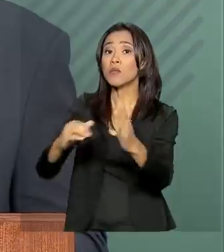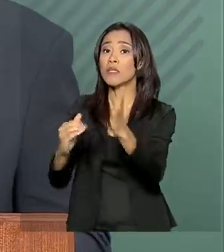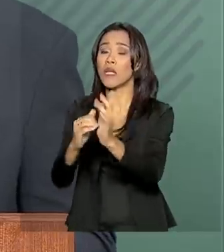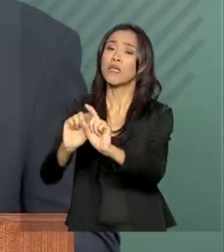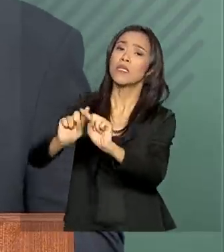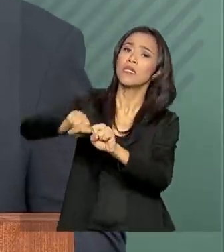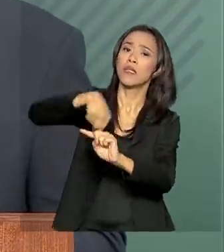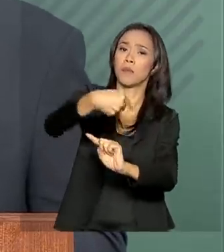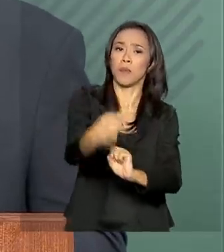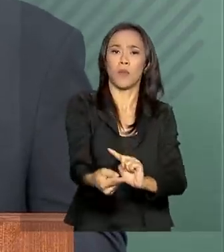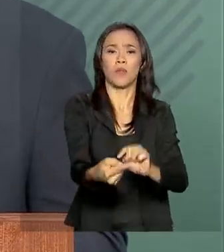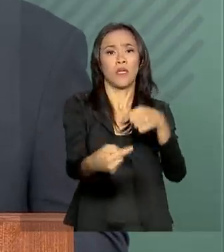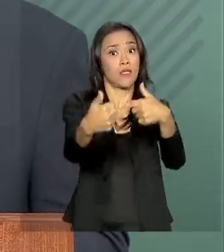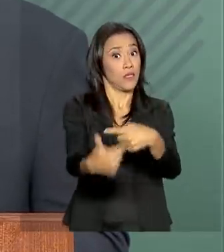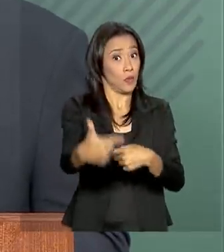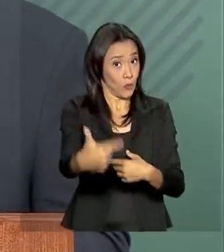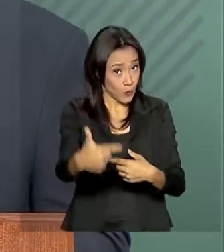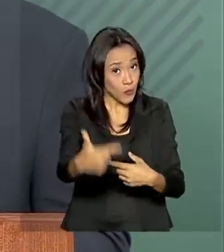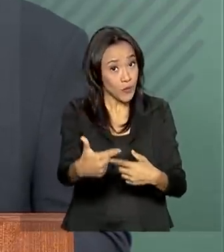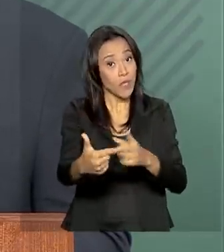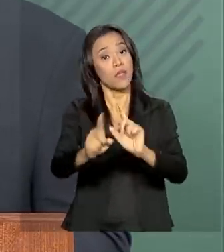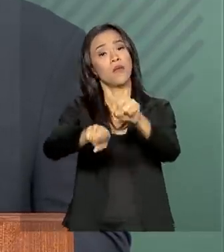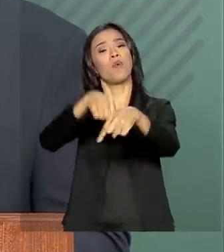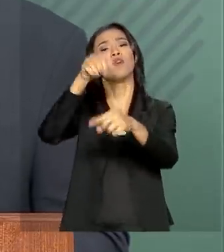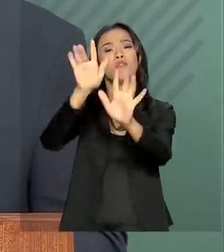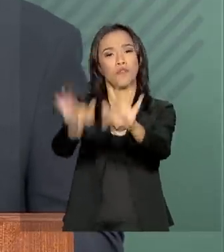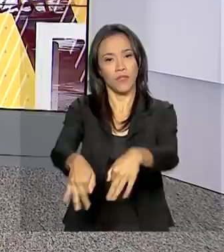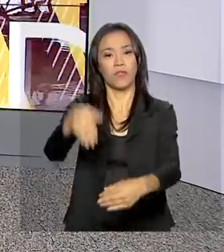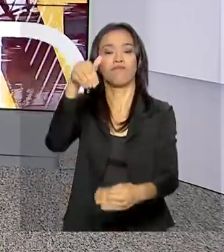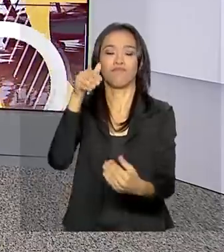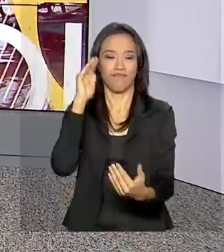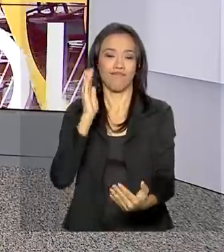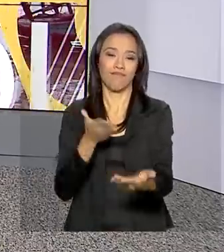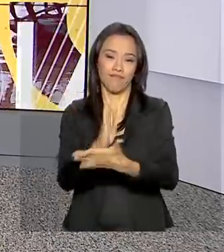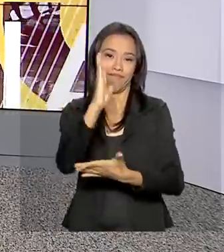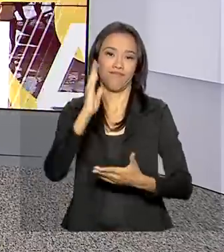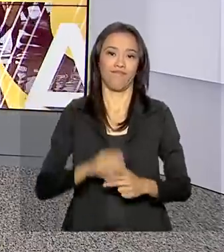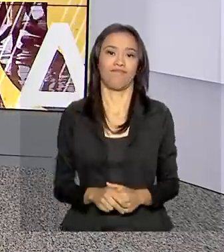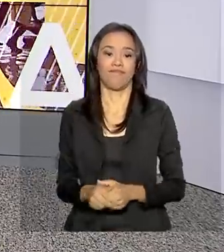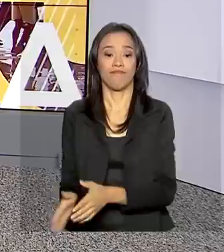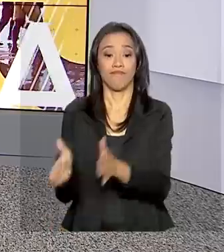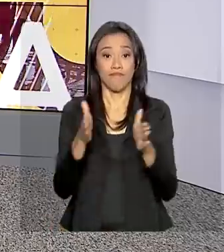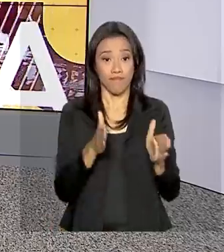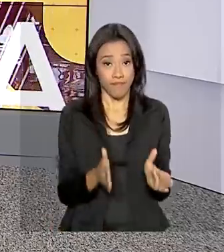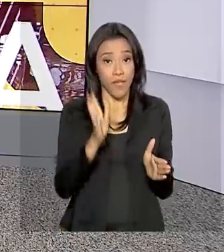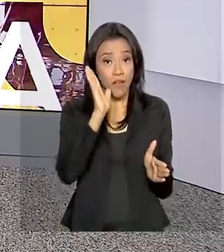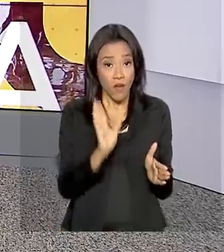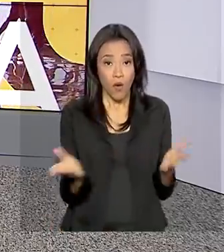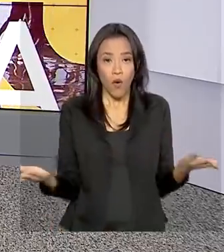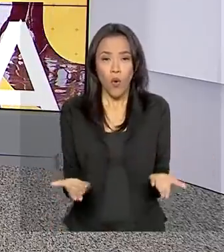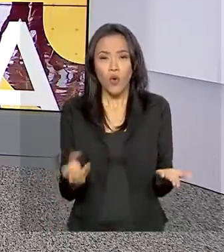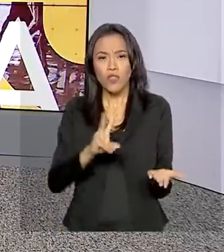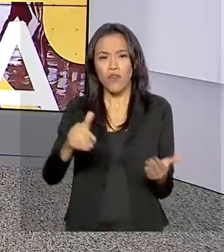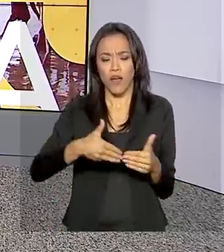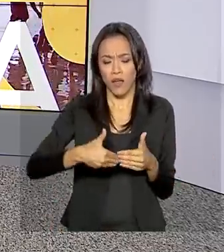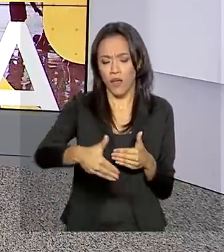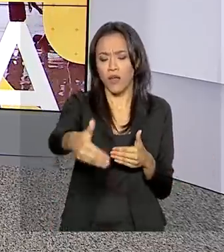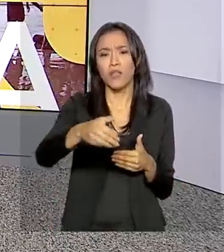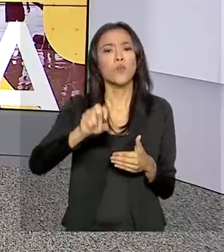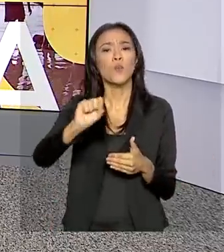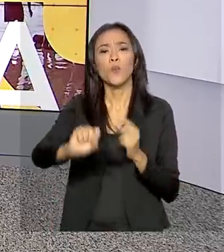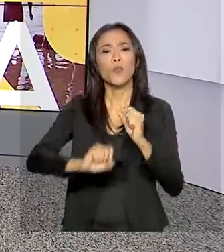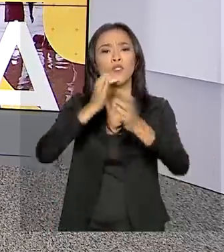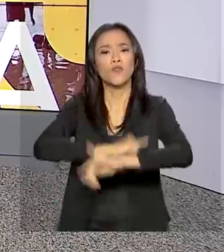seguida, a segunda e, por fim, a sua aprovação final. Vão ser divulgadas hoje as regras de